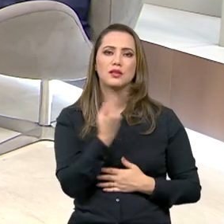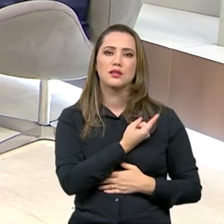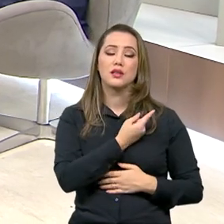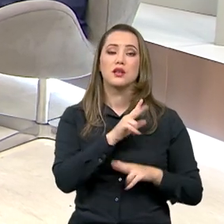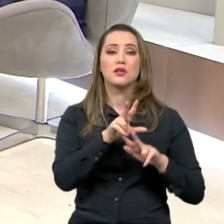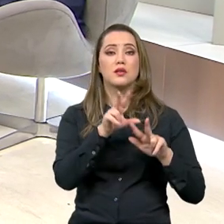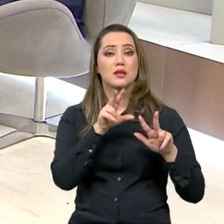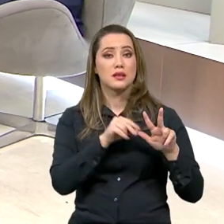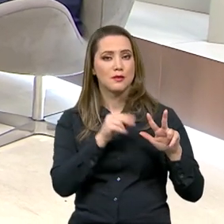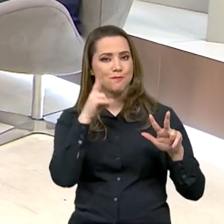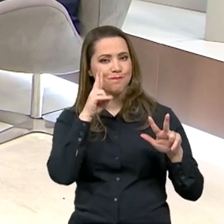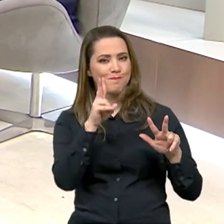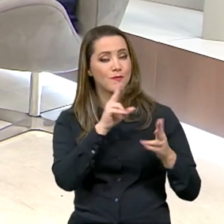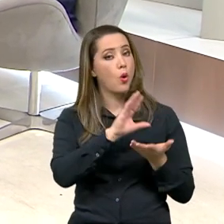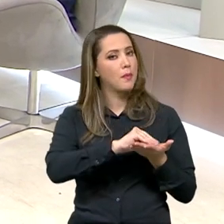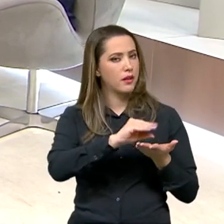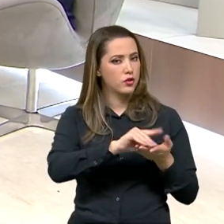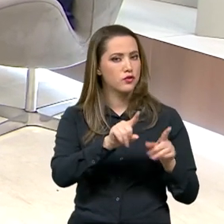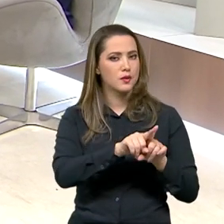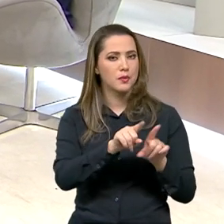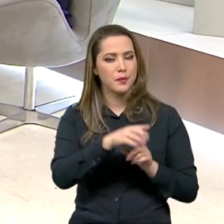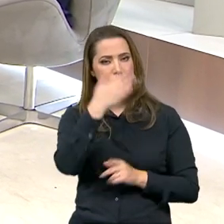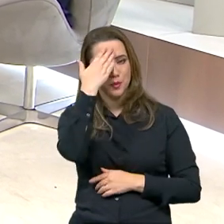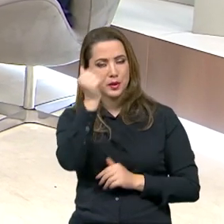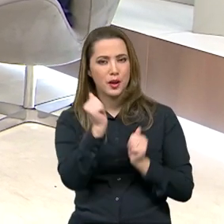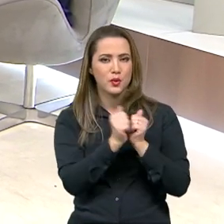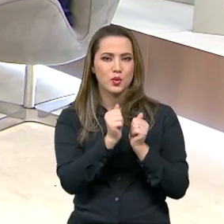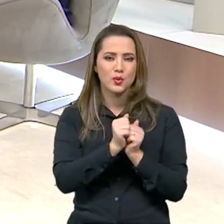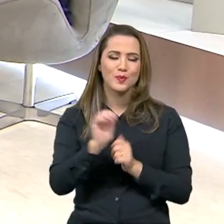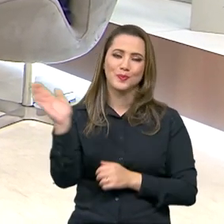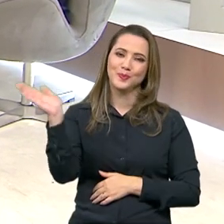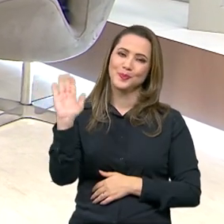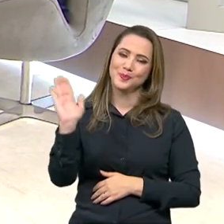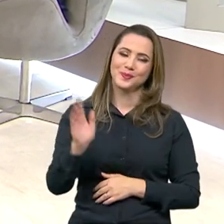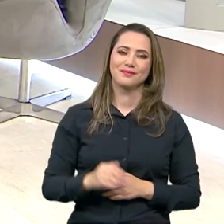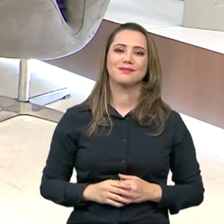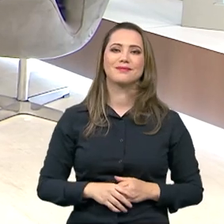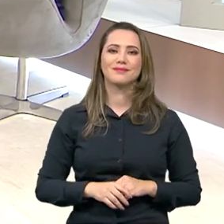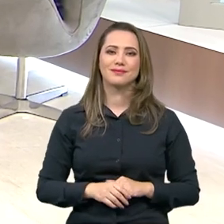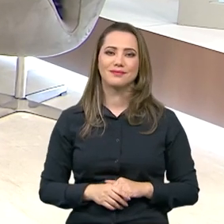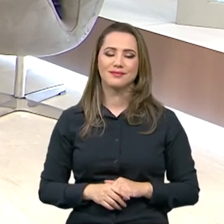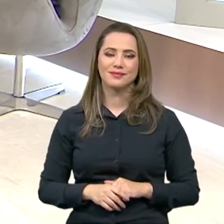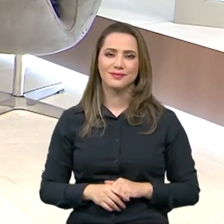sociais ou baixando o TV Brasil Play. Obrigado por sua audiência e até a próxima.